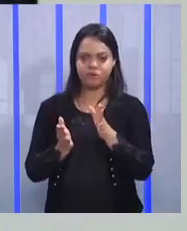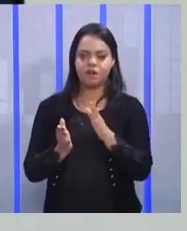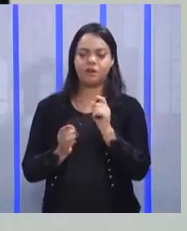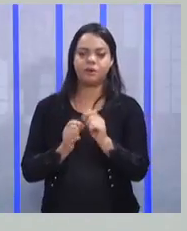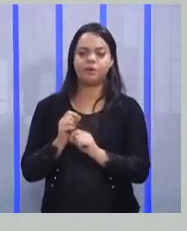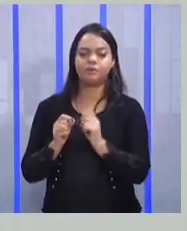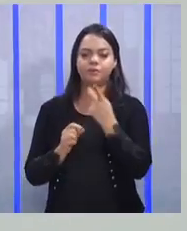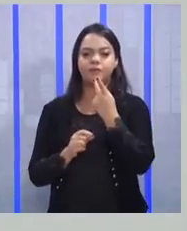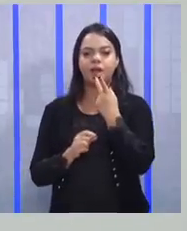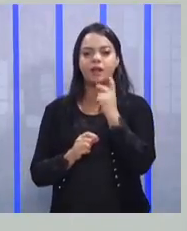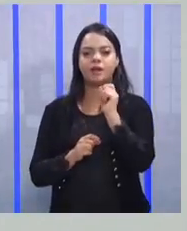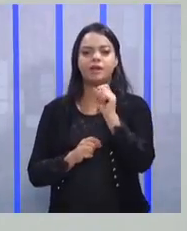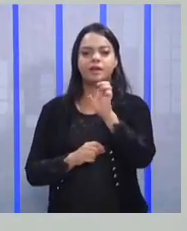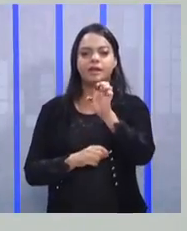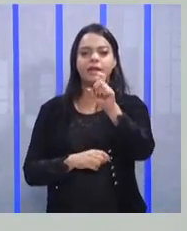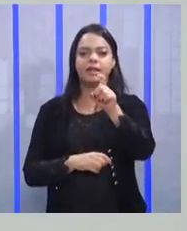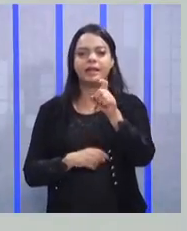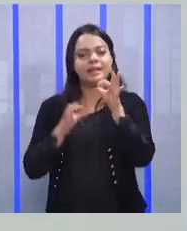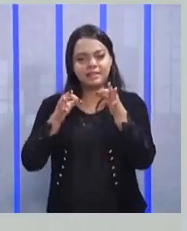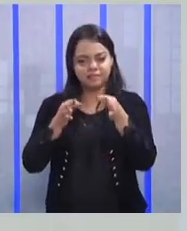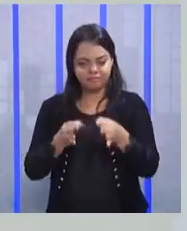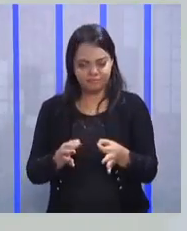Vamos falar comigo? Exatidão,